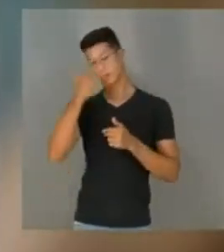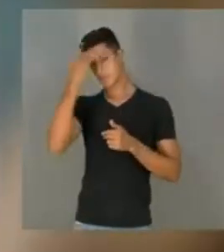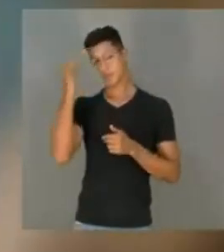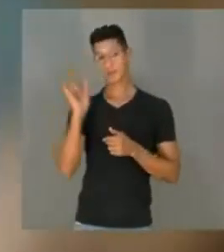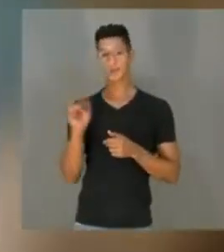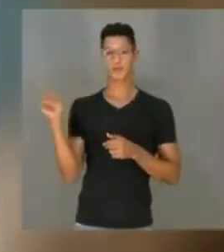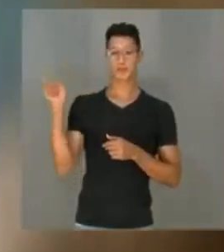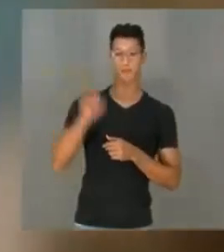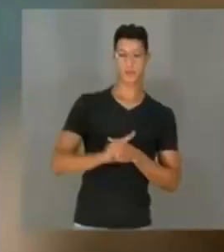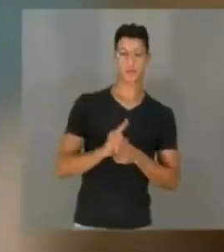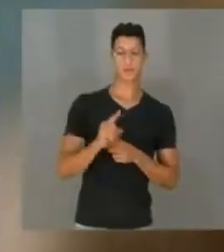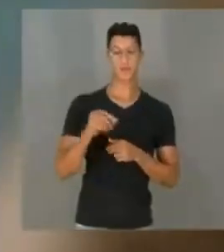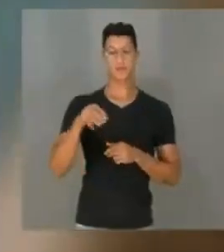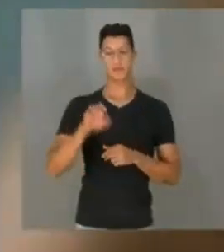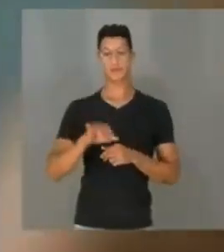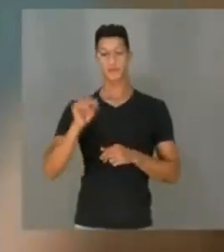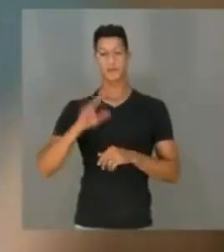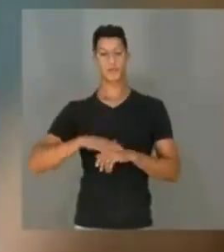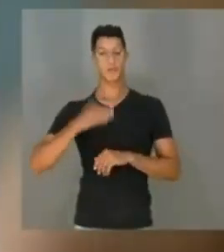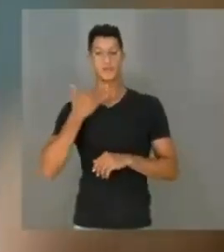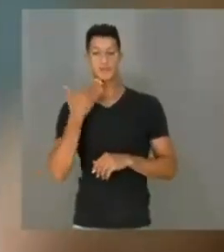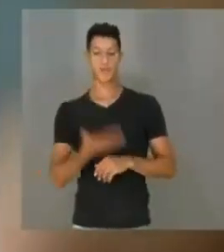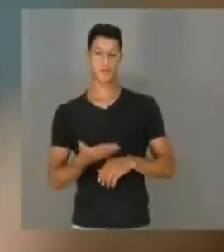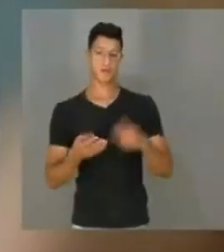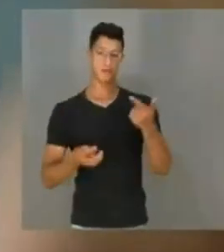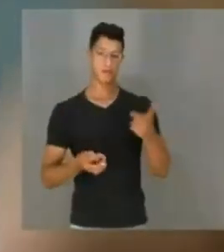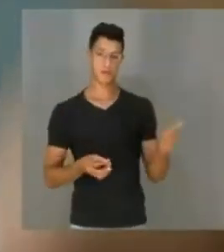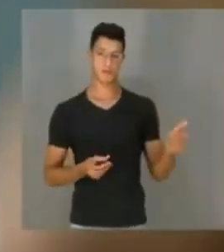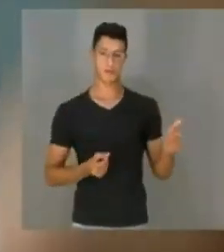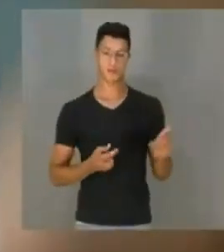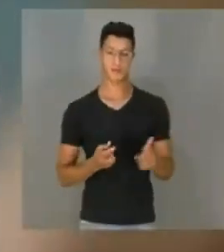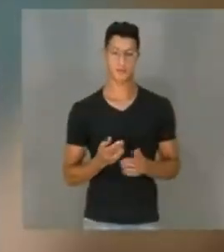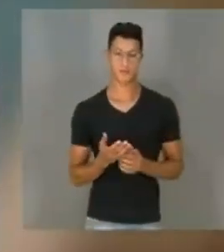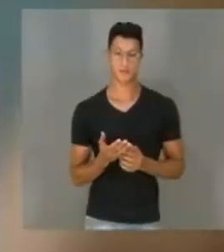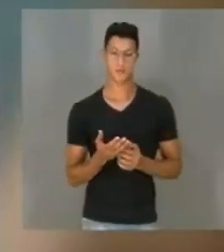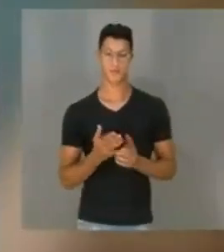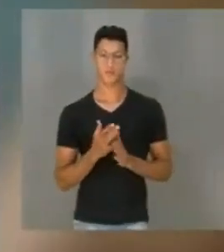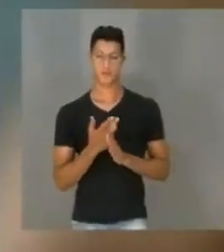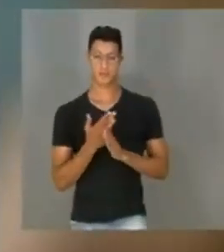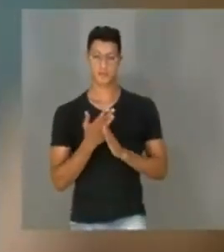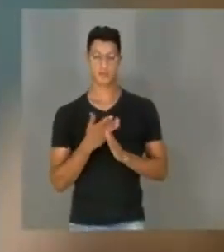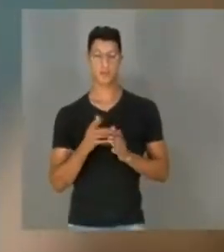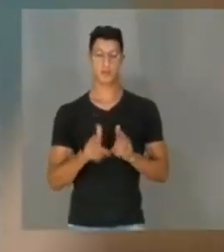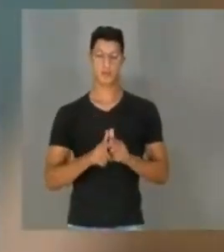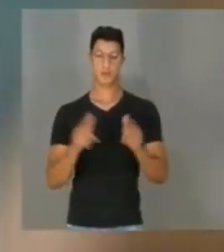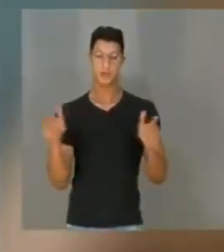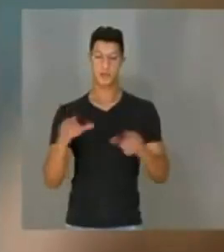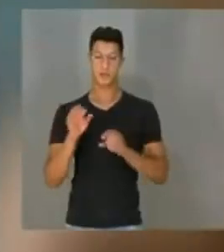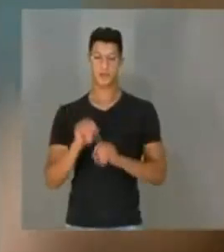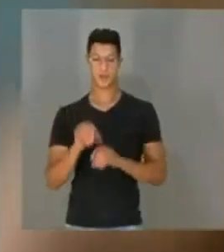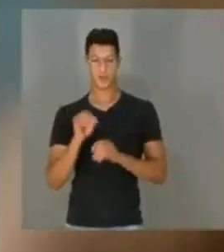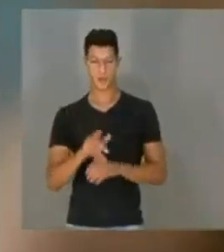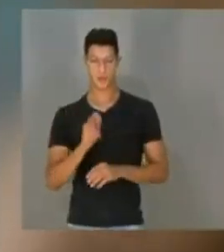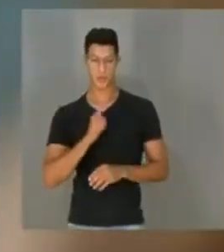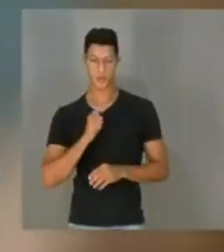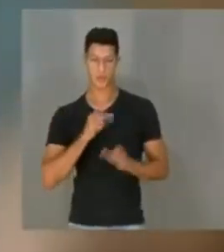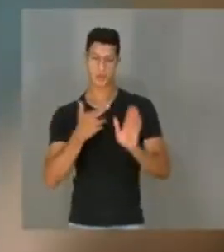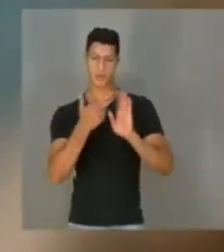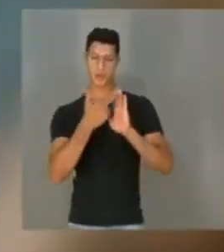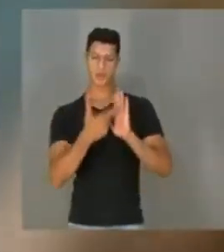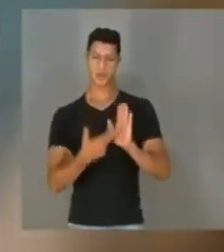que vêm de um meio mais desfavorecível. Portanto, a melhoria da educação, a